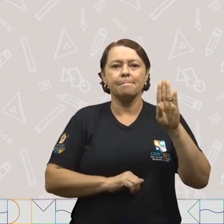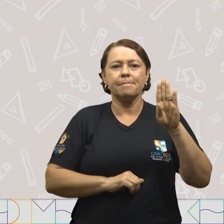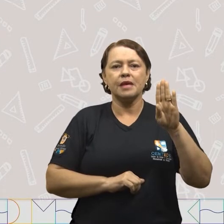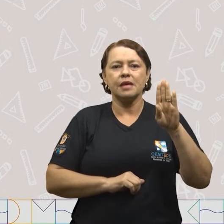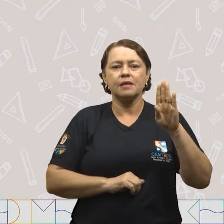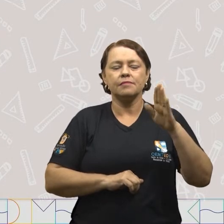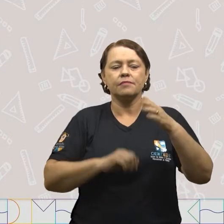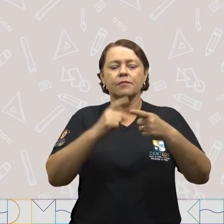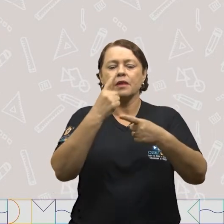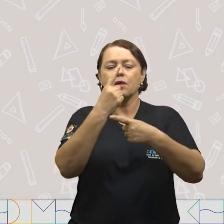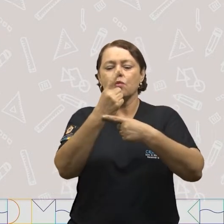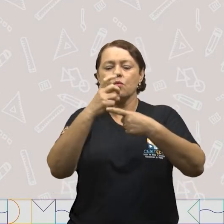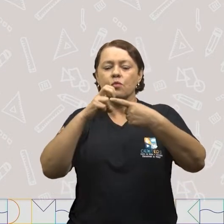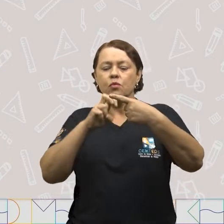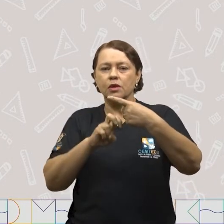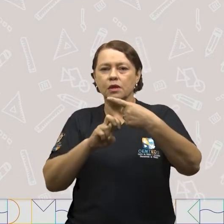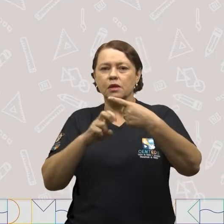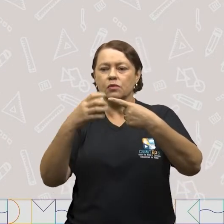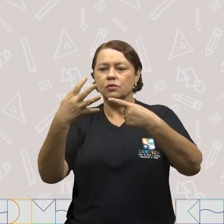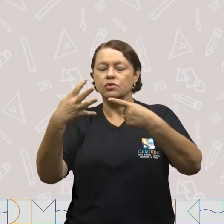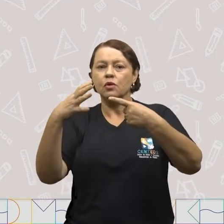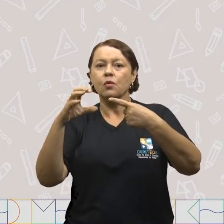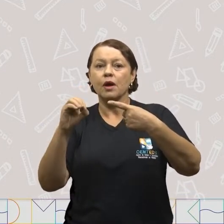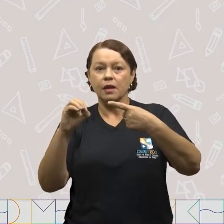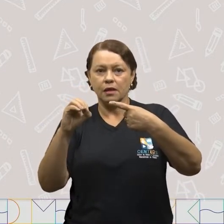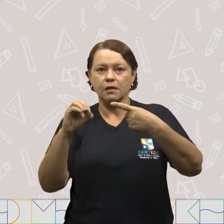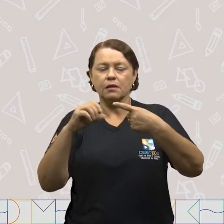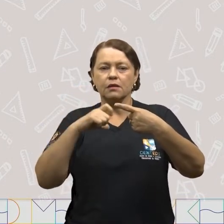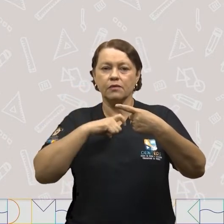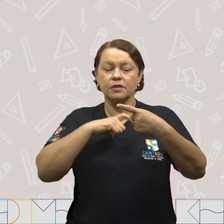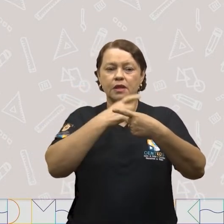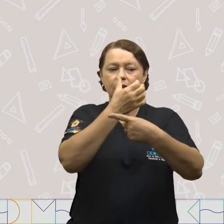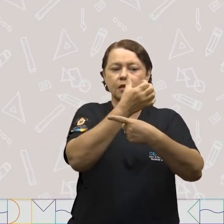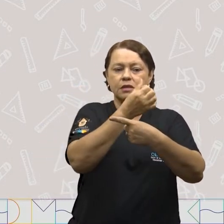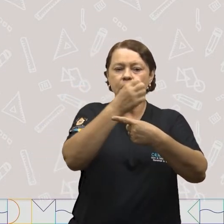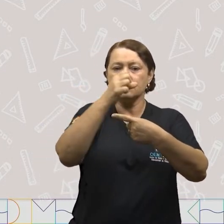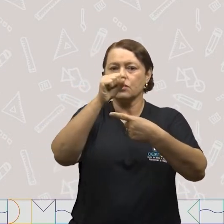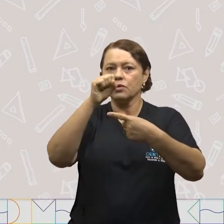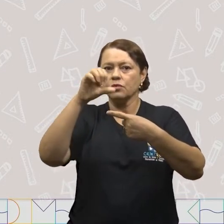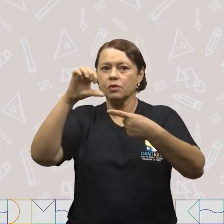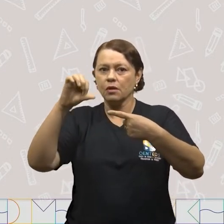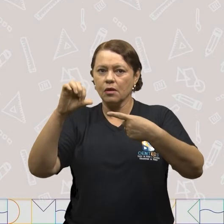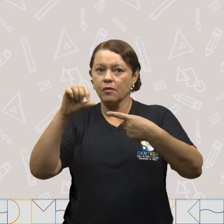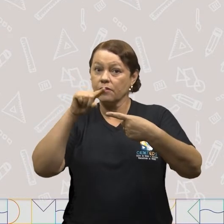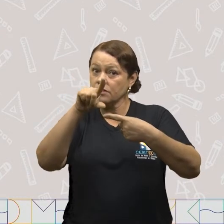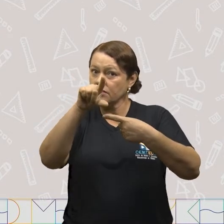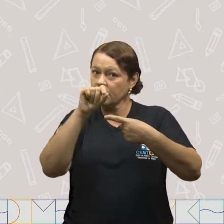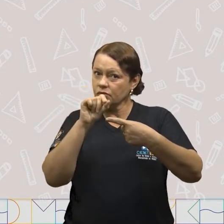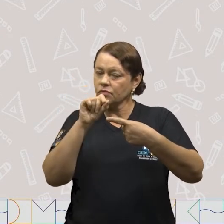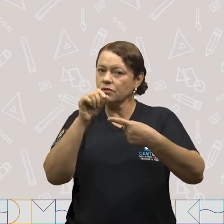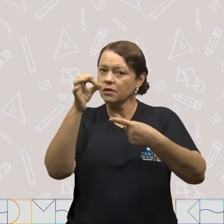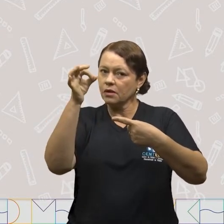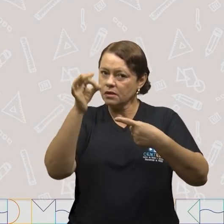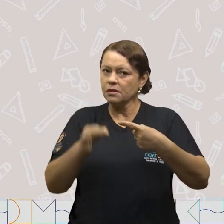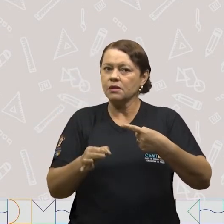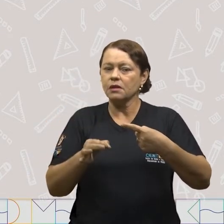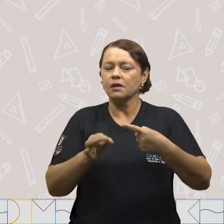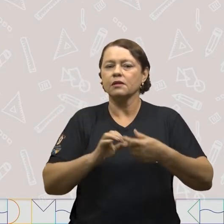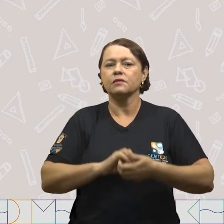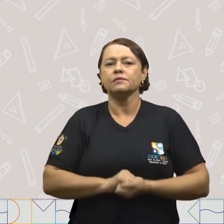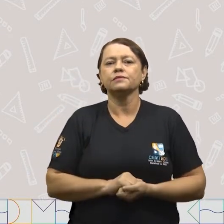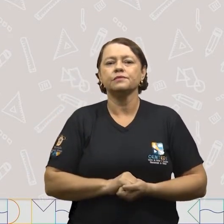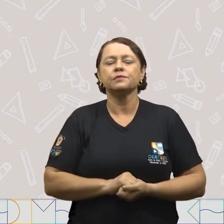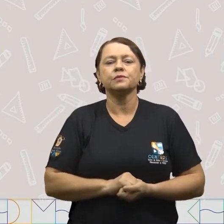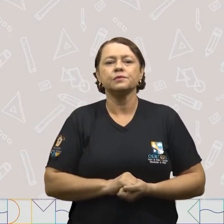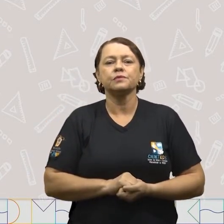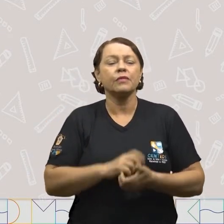quarenta. Você tem aí as opções seis, oito e nove. Lembre-se, a quinta parte é dividir